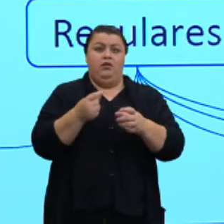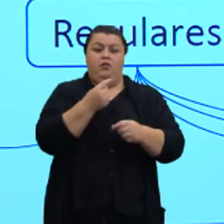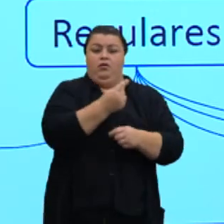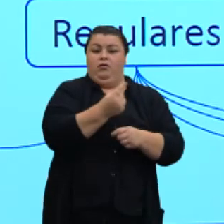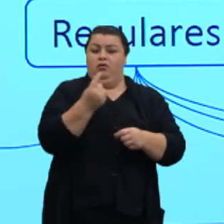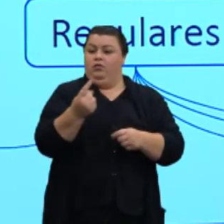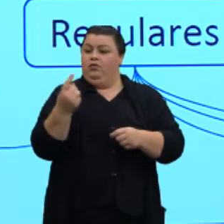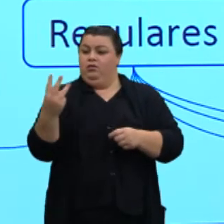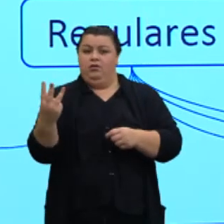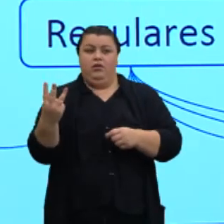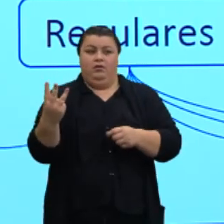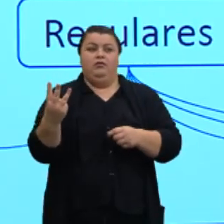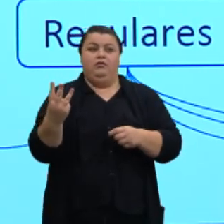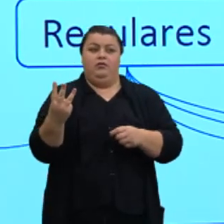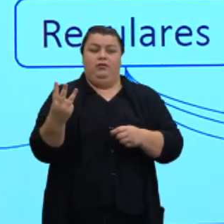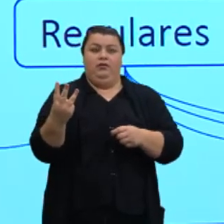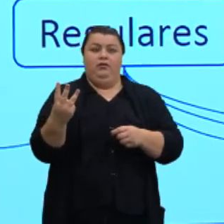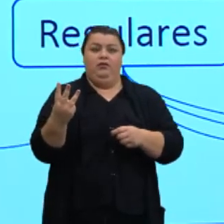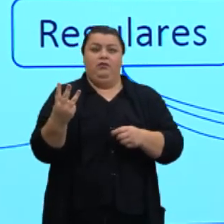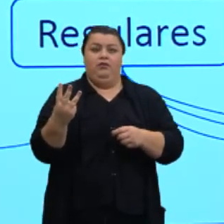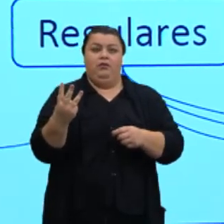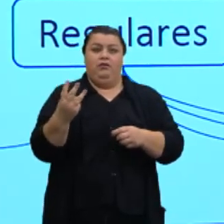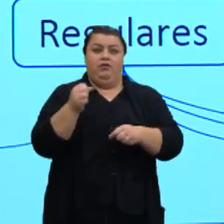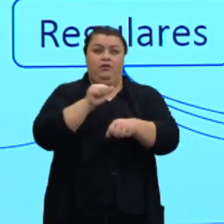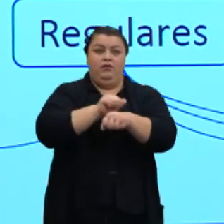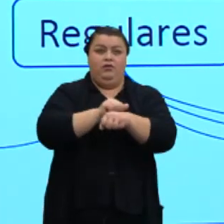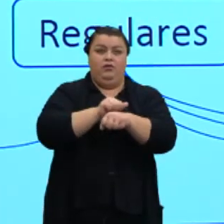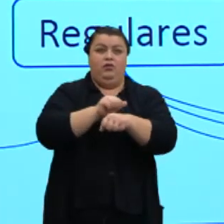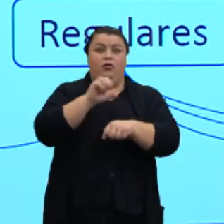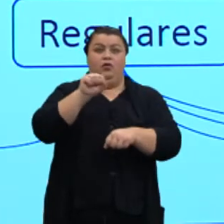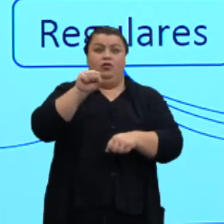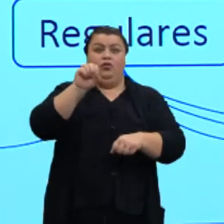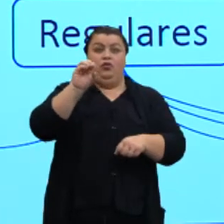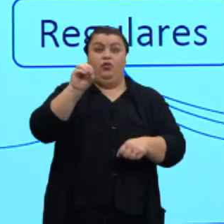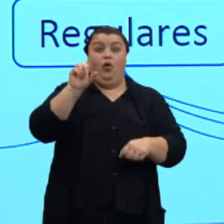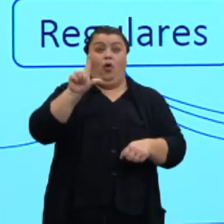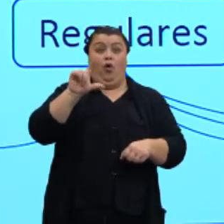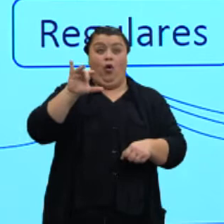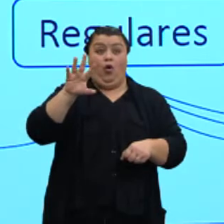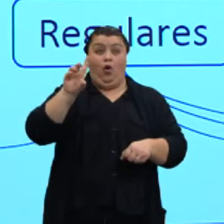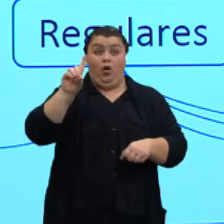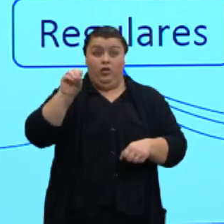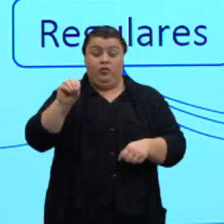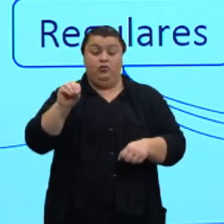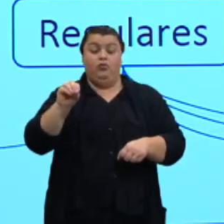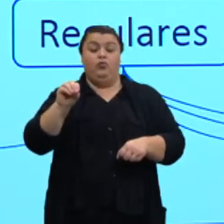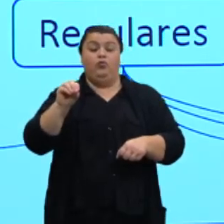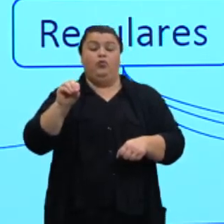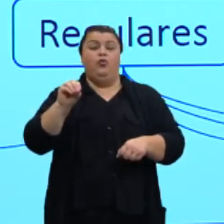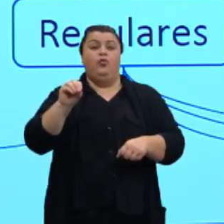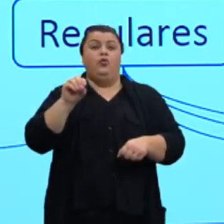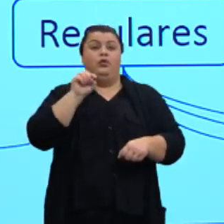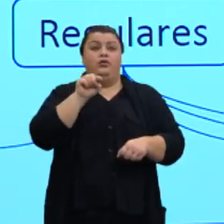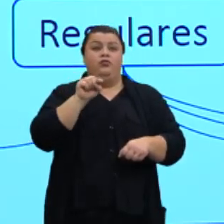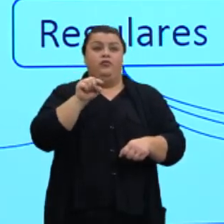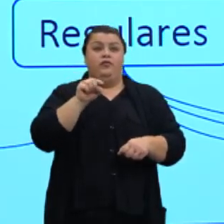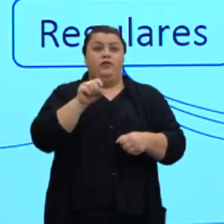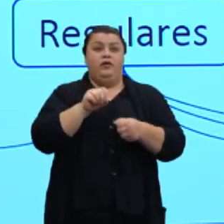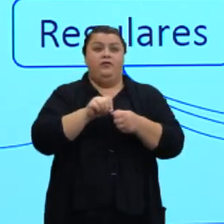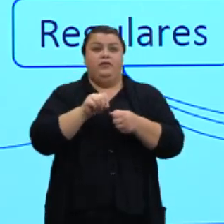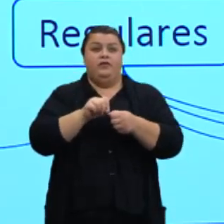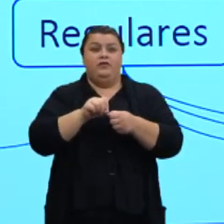exemplos de sólidos de revolução, que são esses corpos que a gente vai gerar através de uma